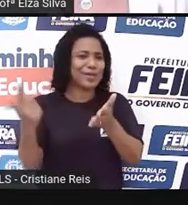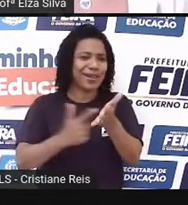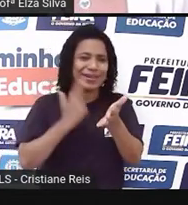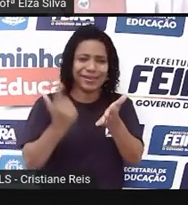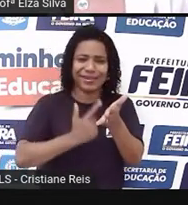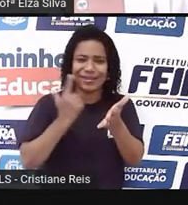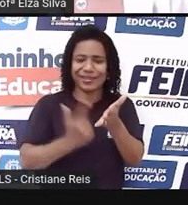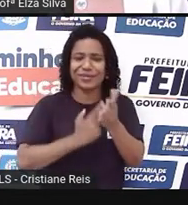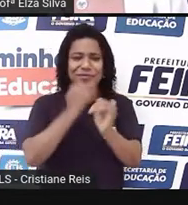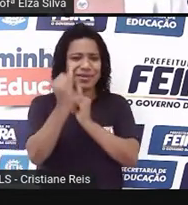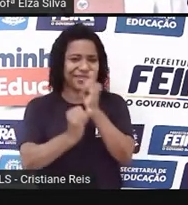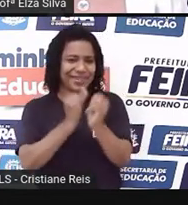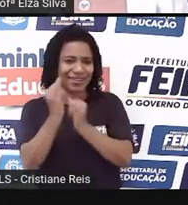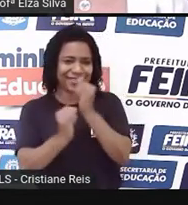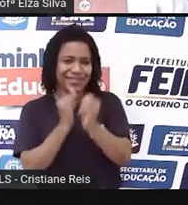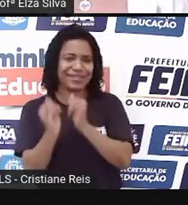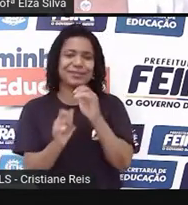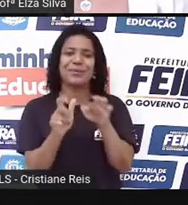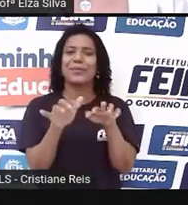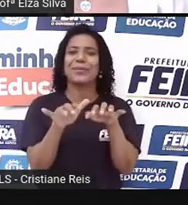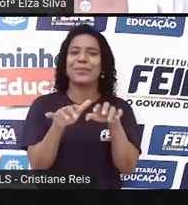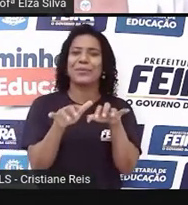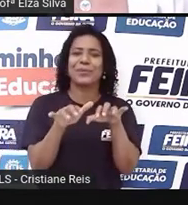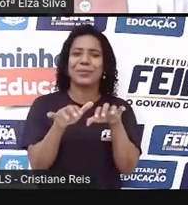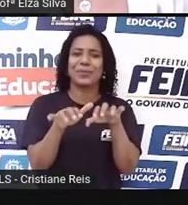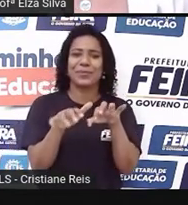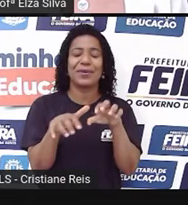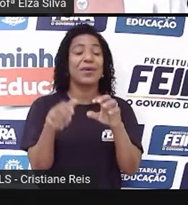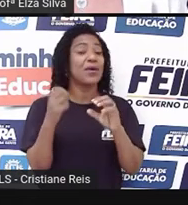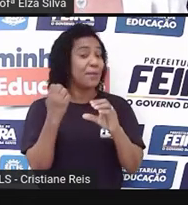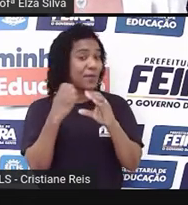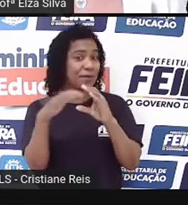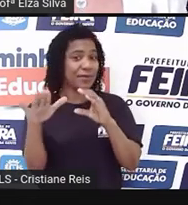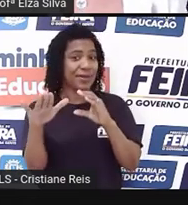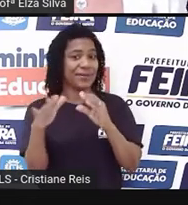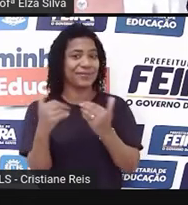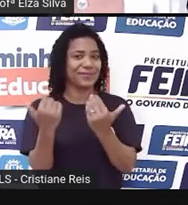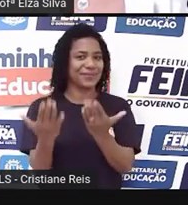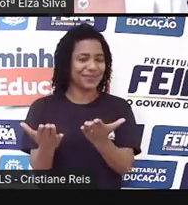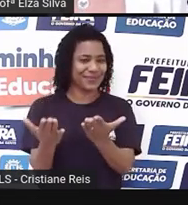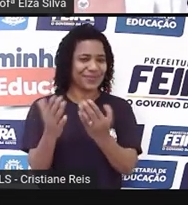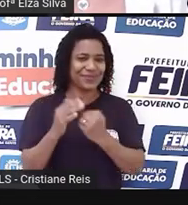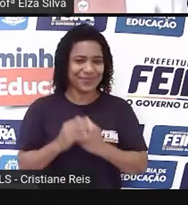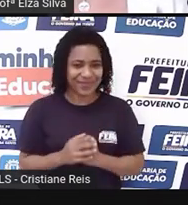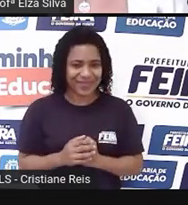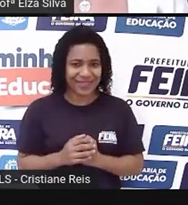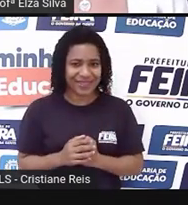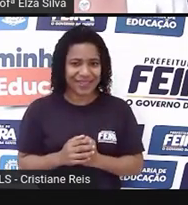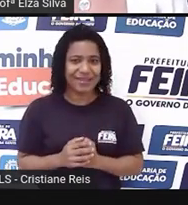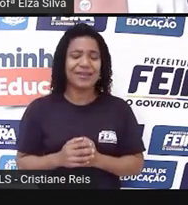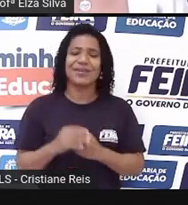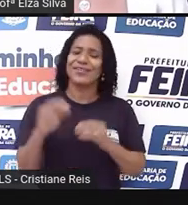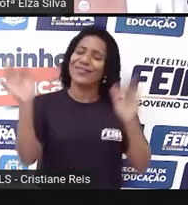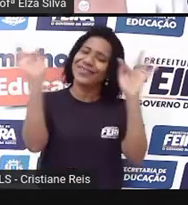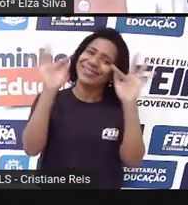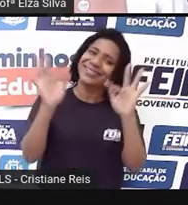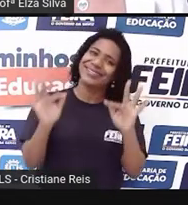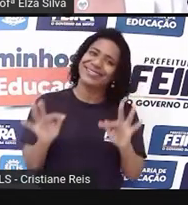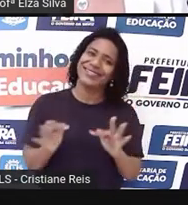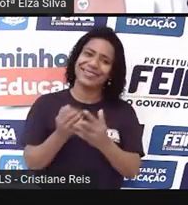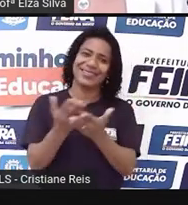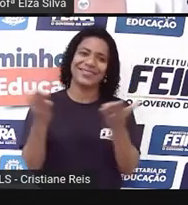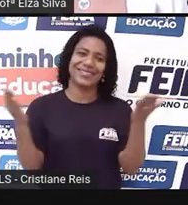Meu endereço de e-mail é su6 arroba altlook.com Muitas felicidades, Suzane.